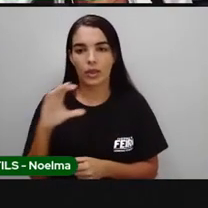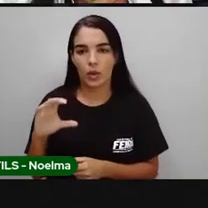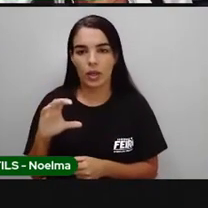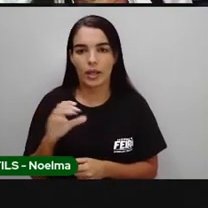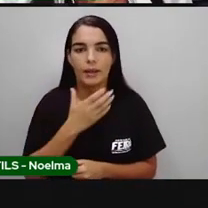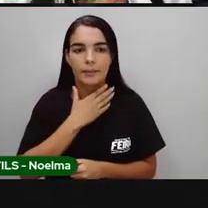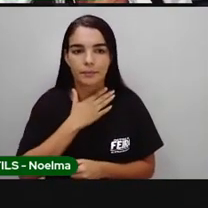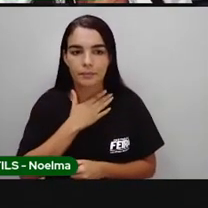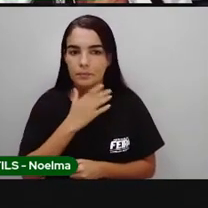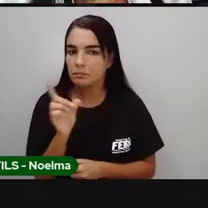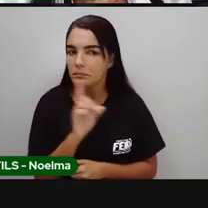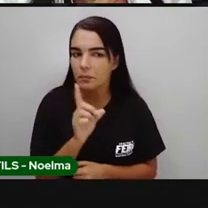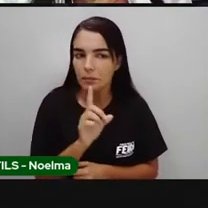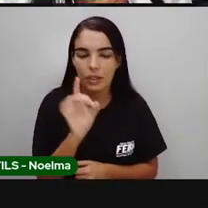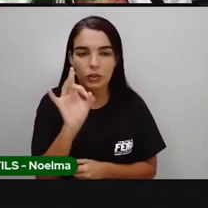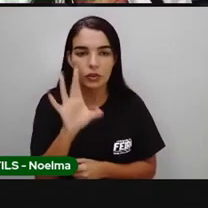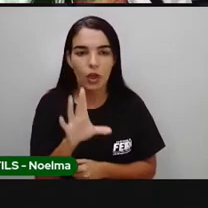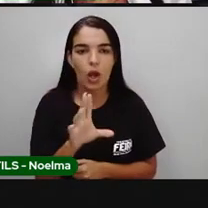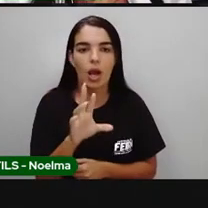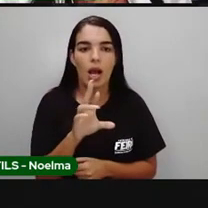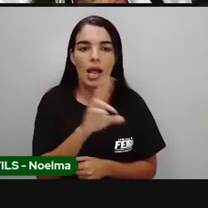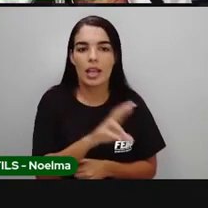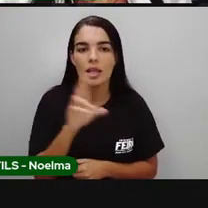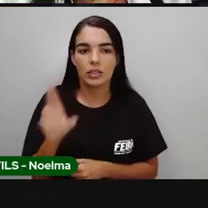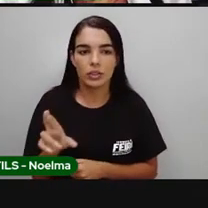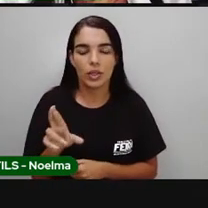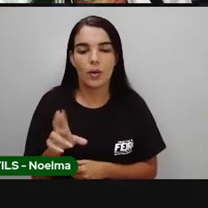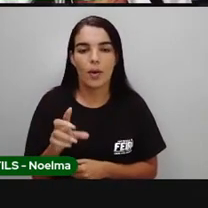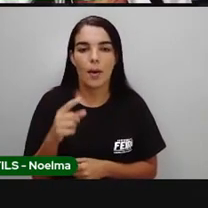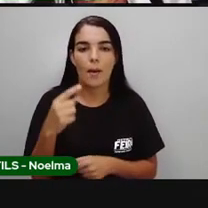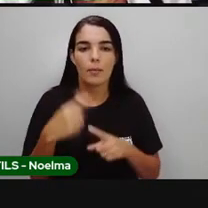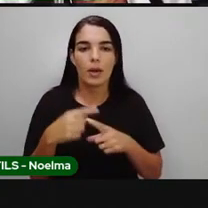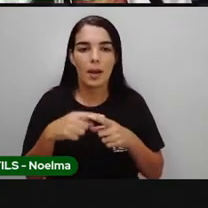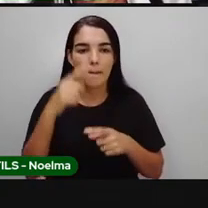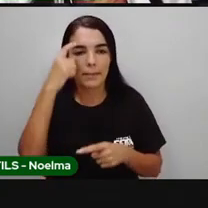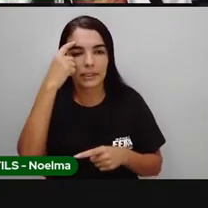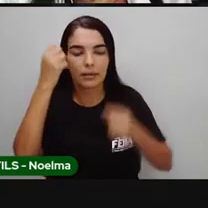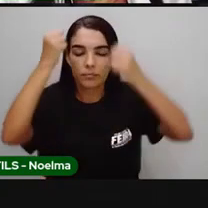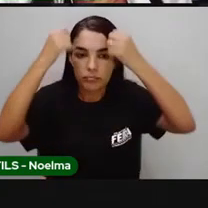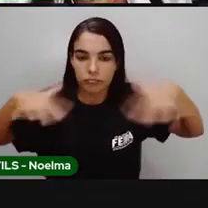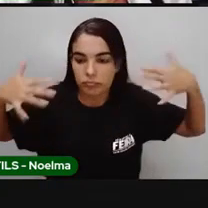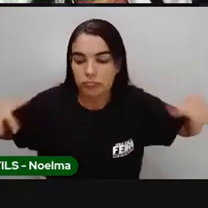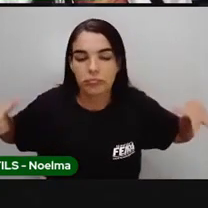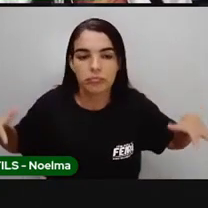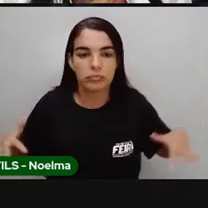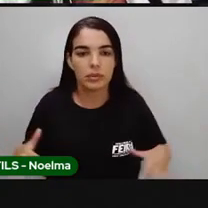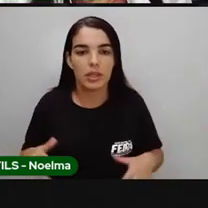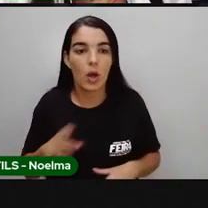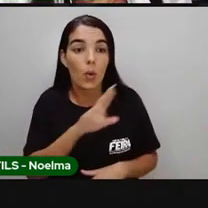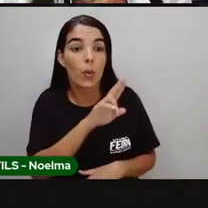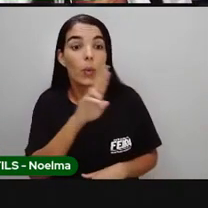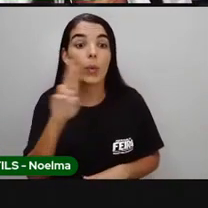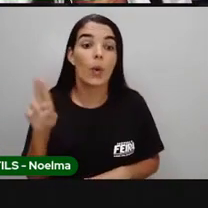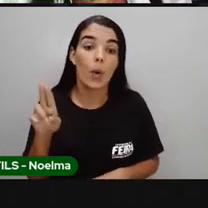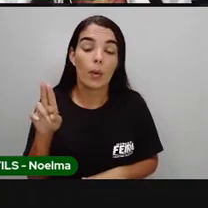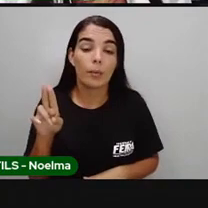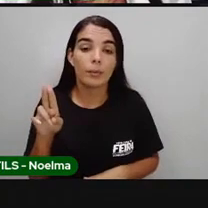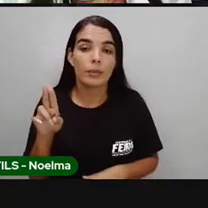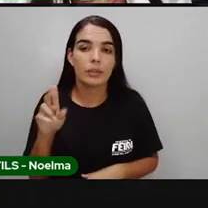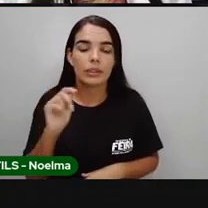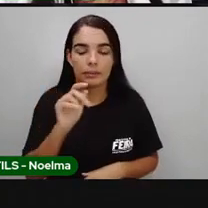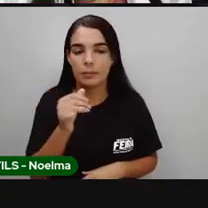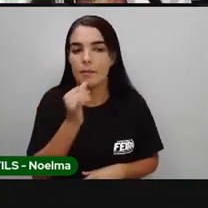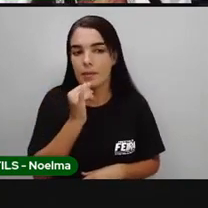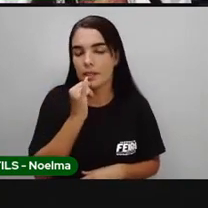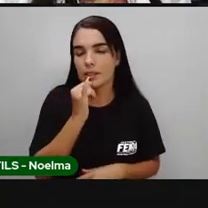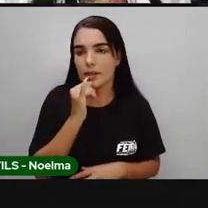Por isso, cultuavam suas atividades secretamente, identificavam suas dignidades com nomes santos católicos. Por exemplo,